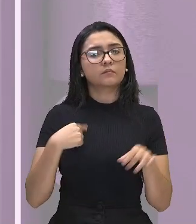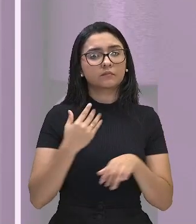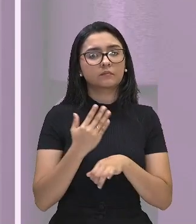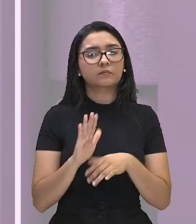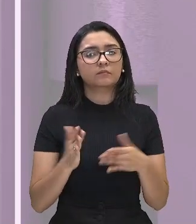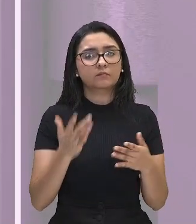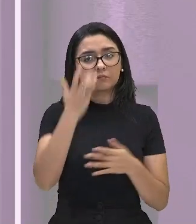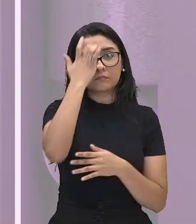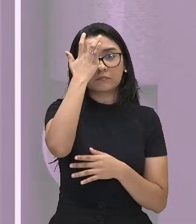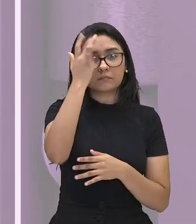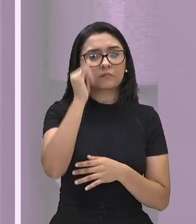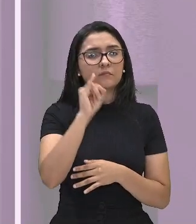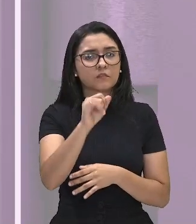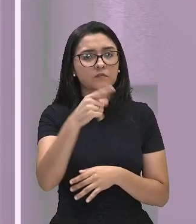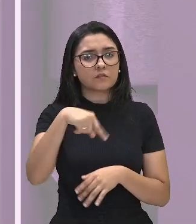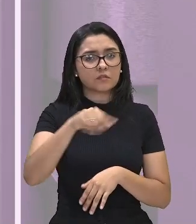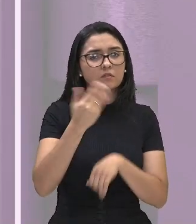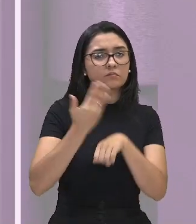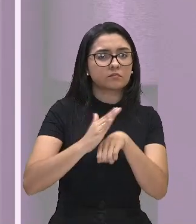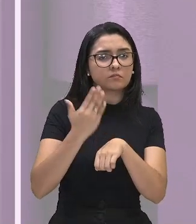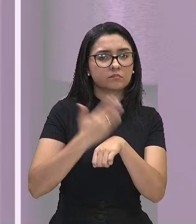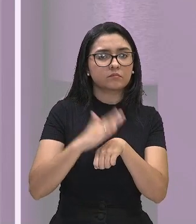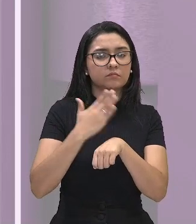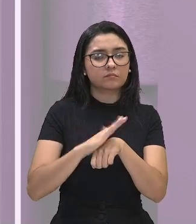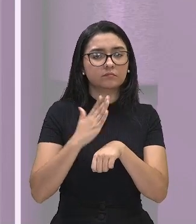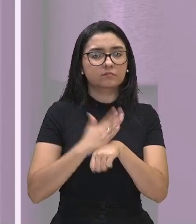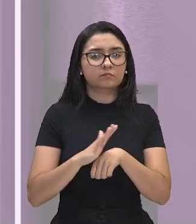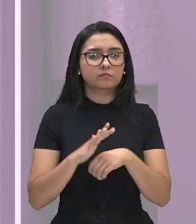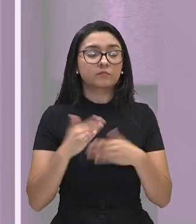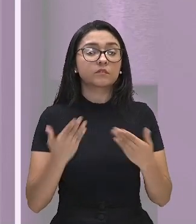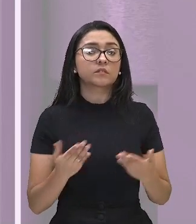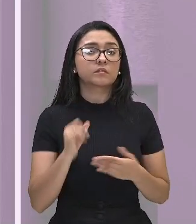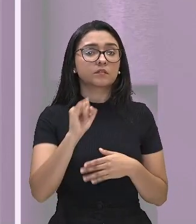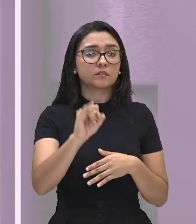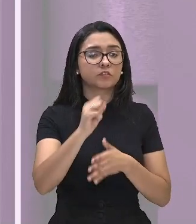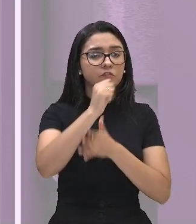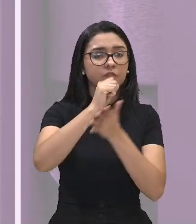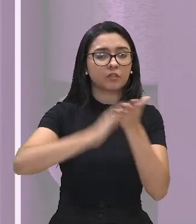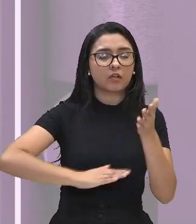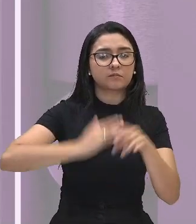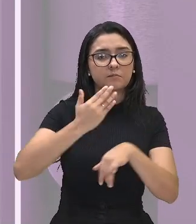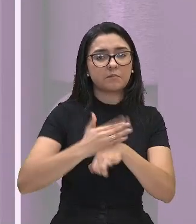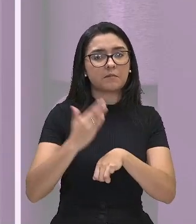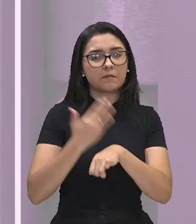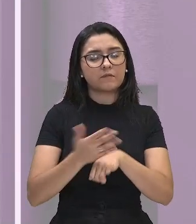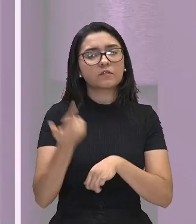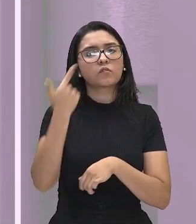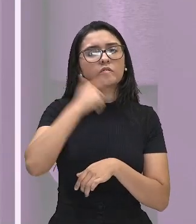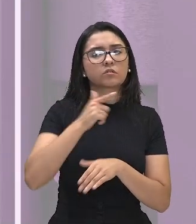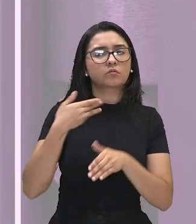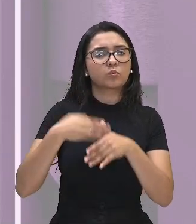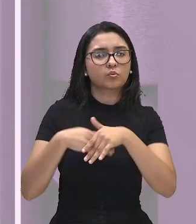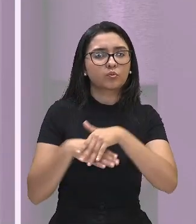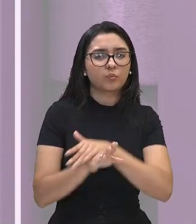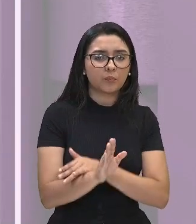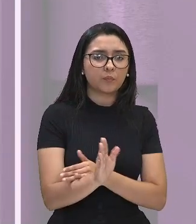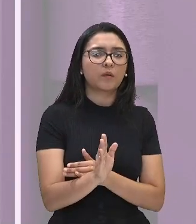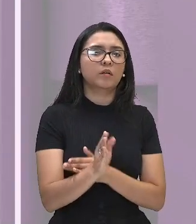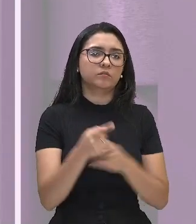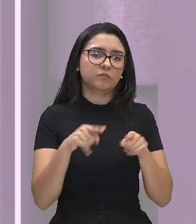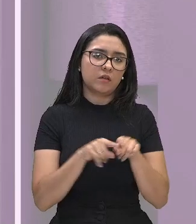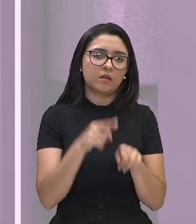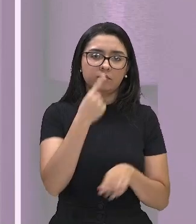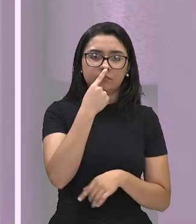quando você começa a praticar. Tá bom? Quando você vai praticando, você vai pegando ali um pouquinho mais de familiaridade,